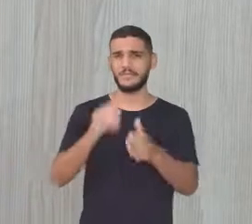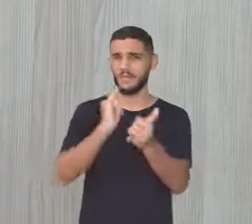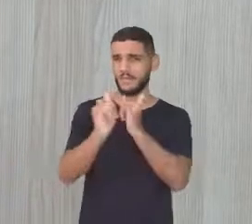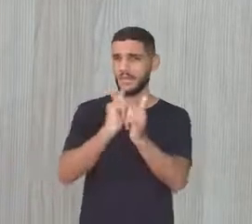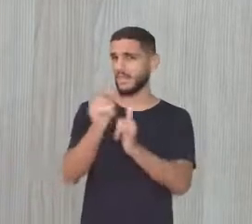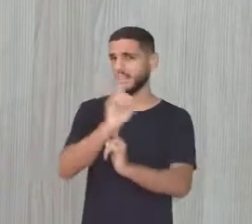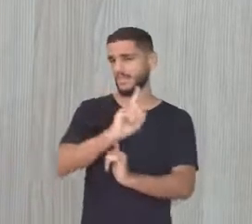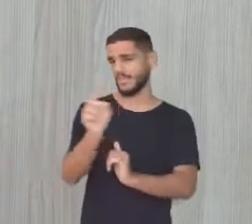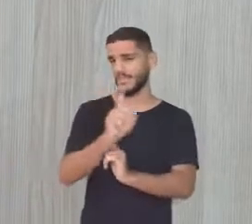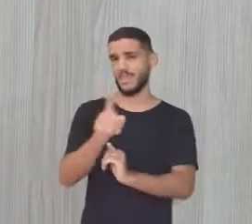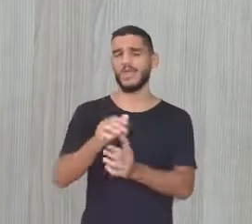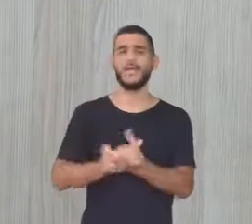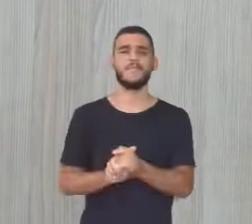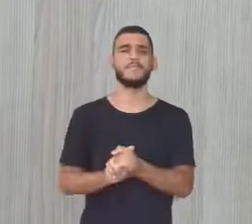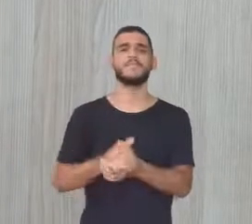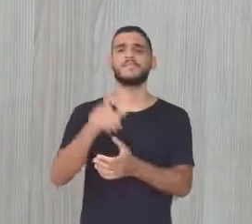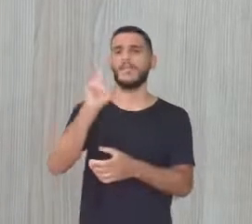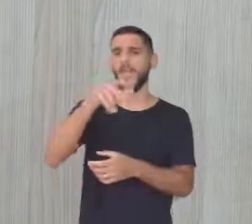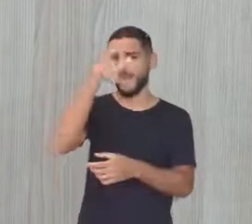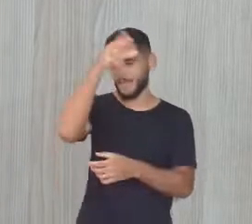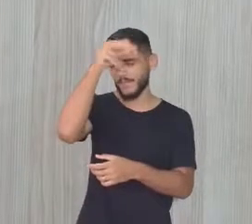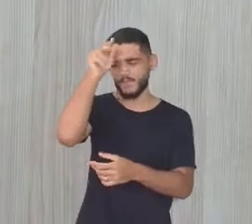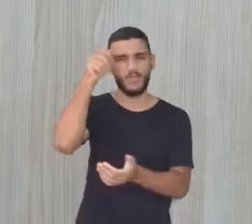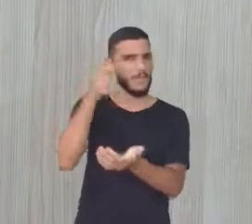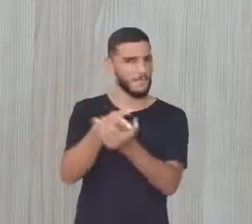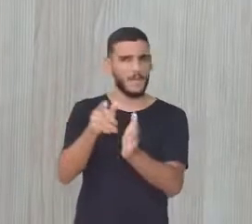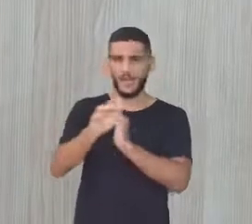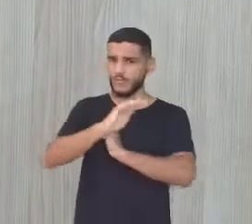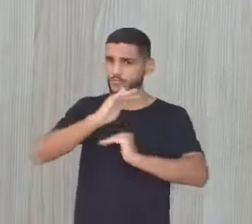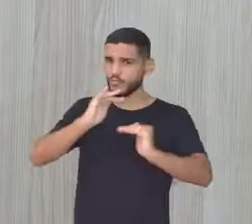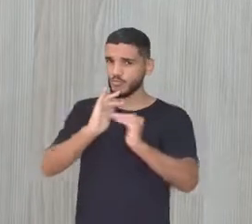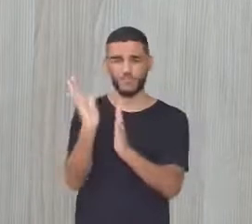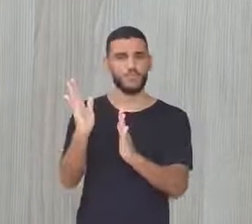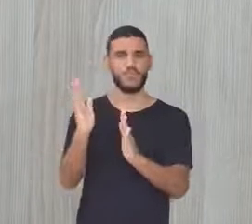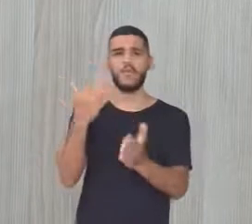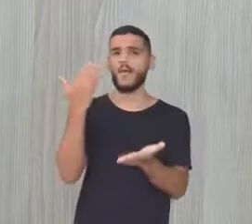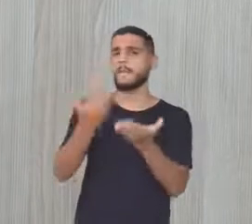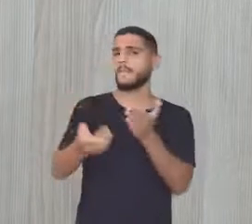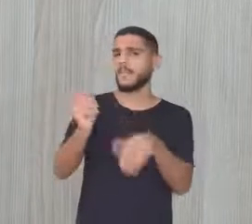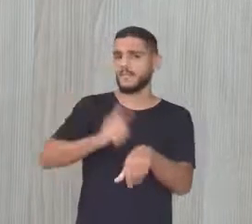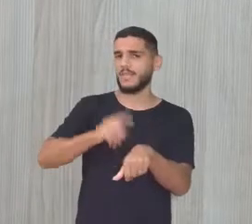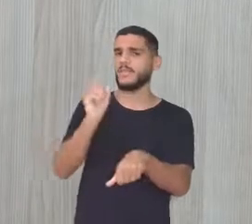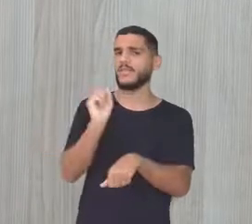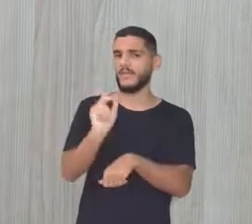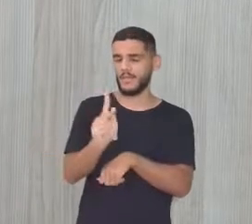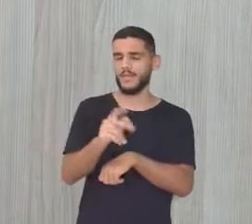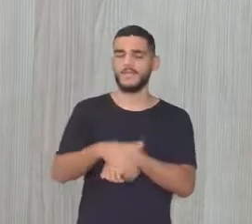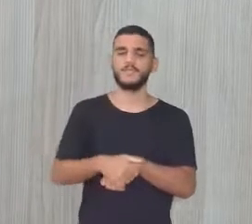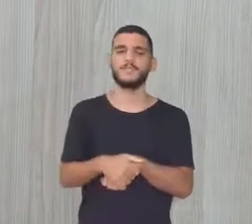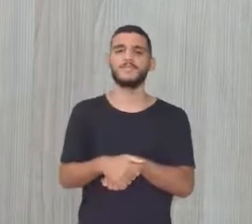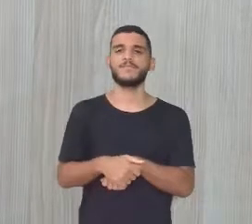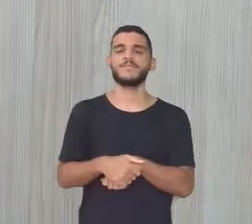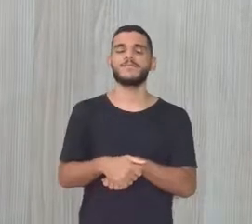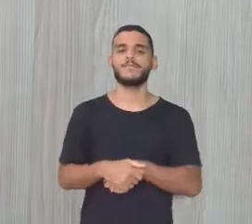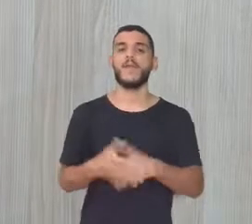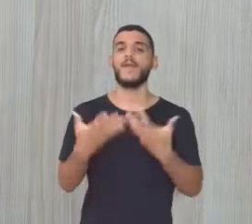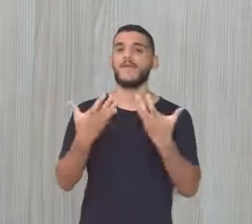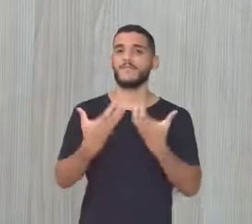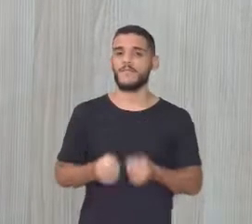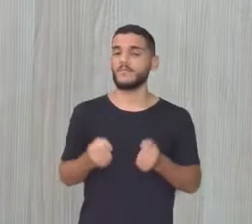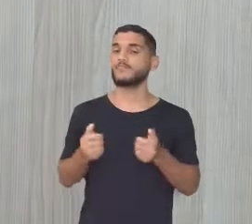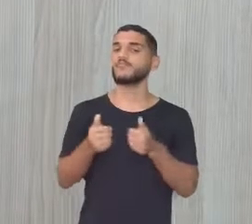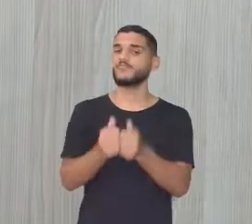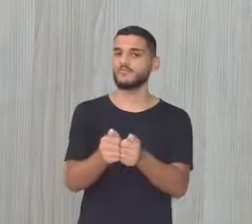É financiado, né Pela Prefeitura Então não perde tempo, né Professor Giorgio Vem com a gente Exatamente Porque